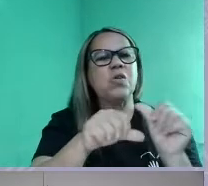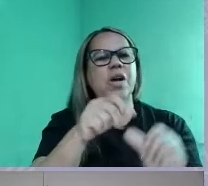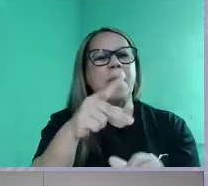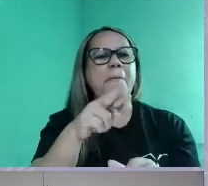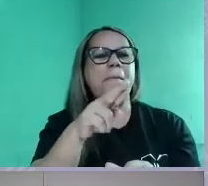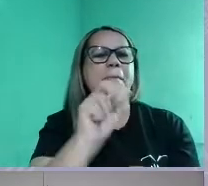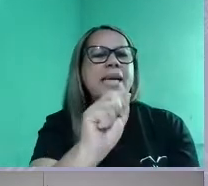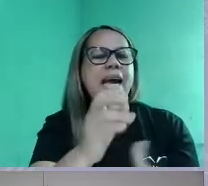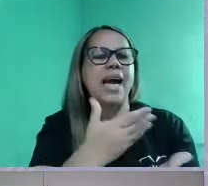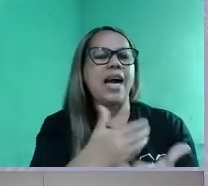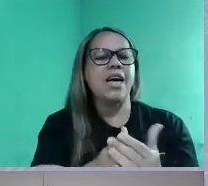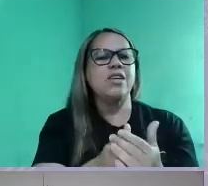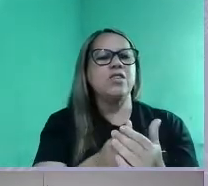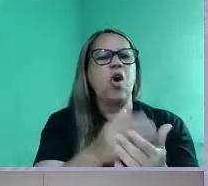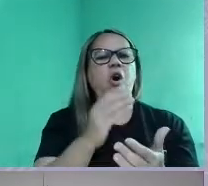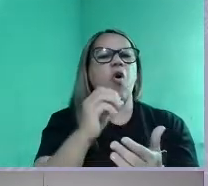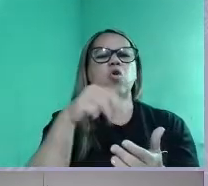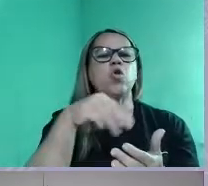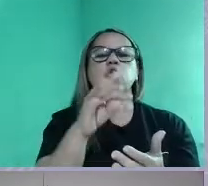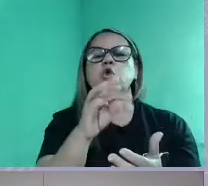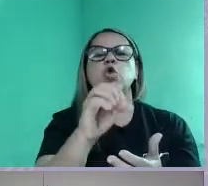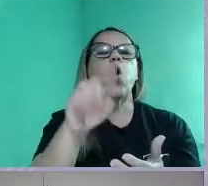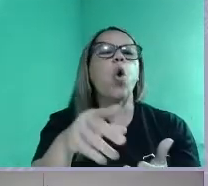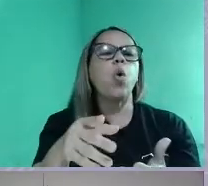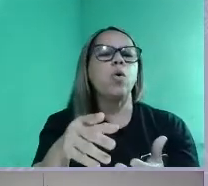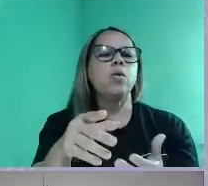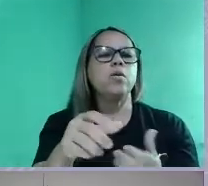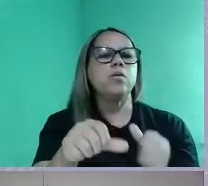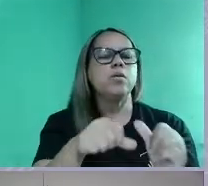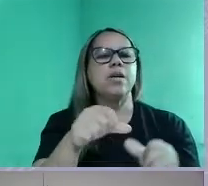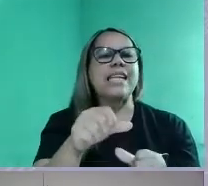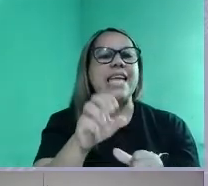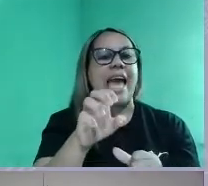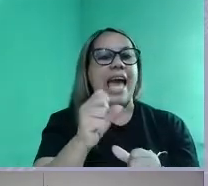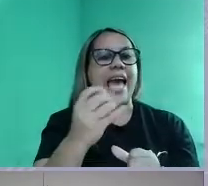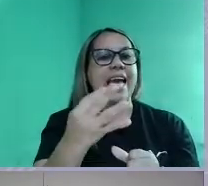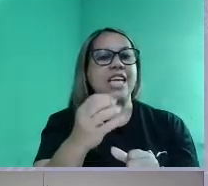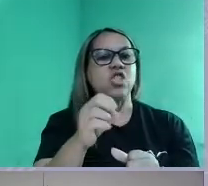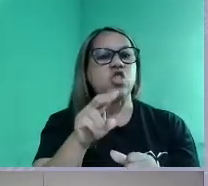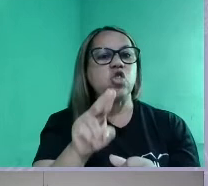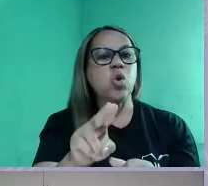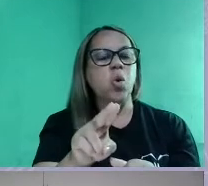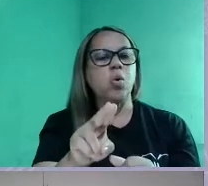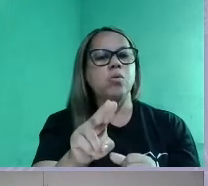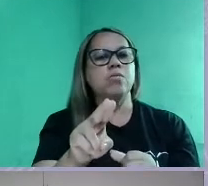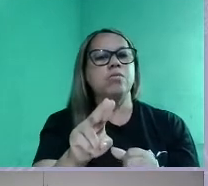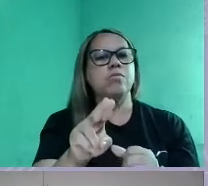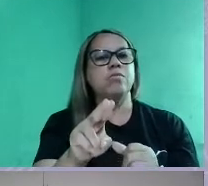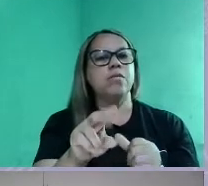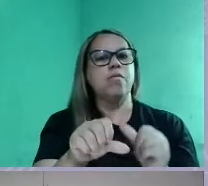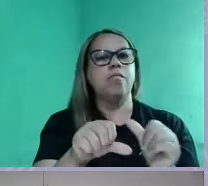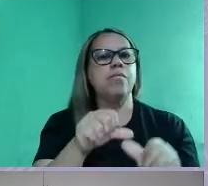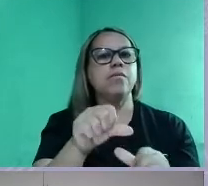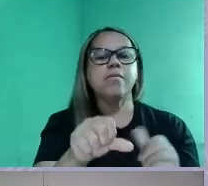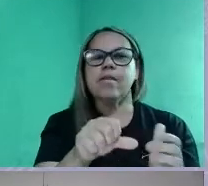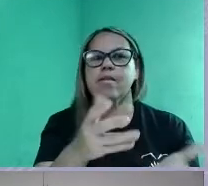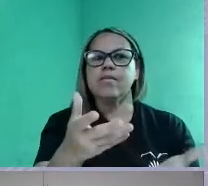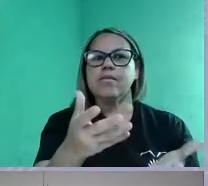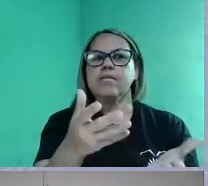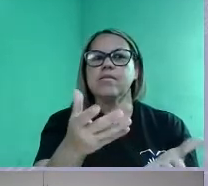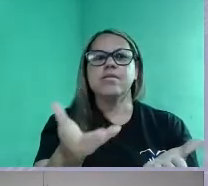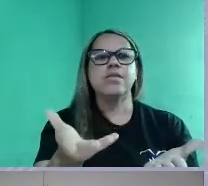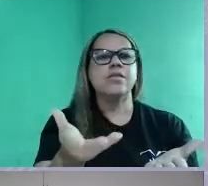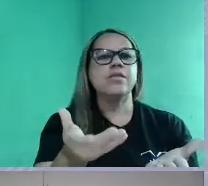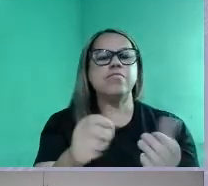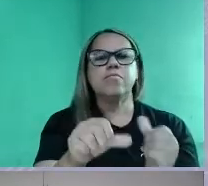no lugar de estou, tá no lugar de estar, isso é desvio de registro. Veja, desvio de